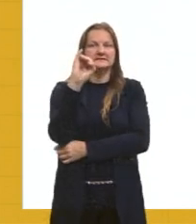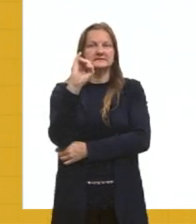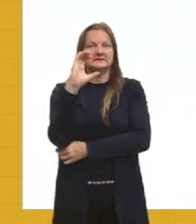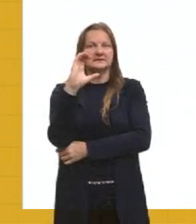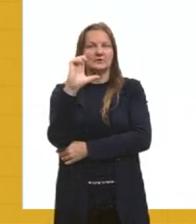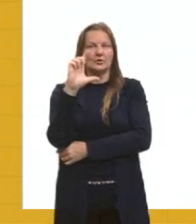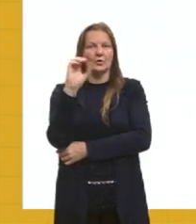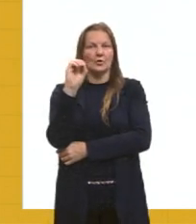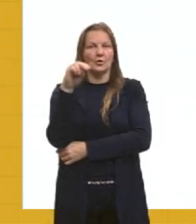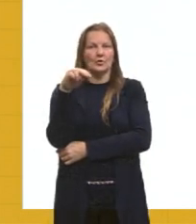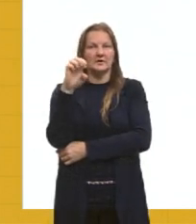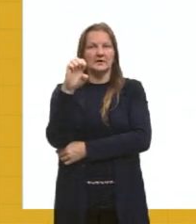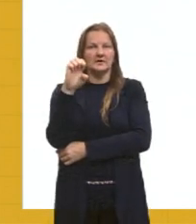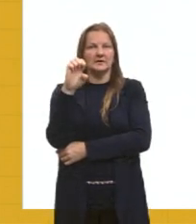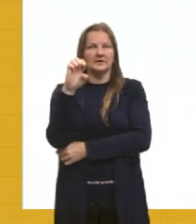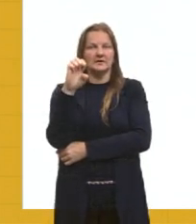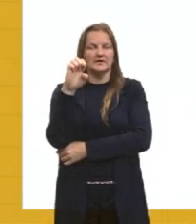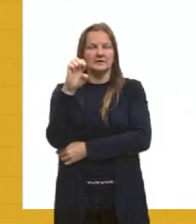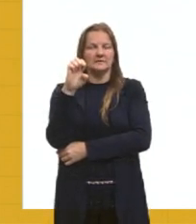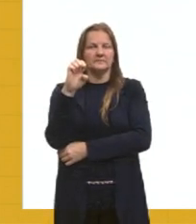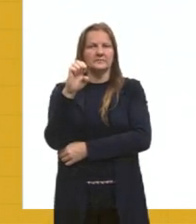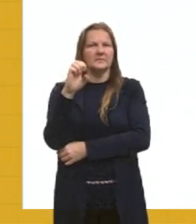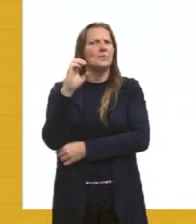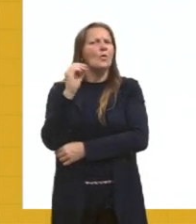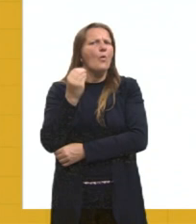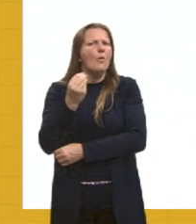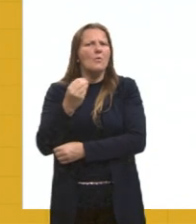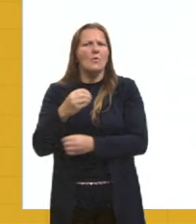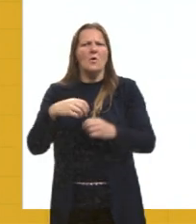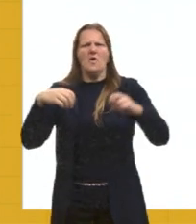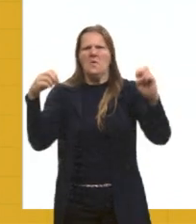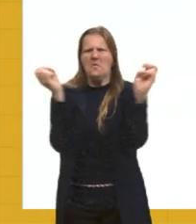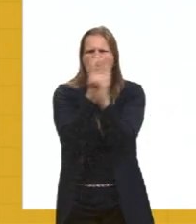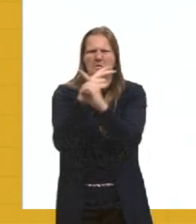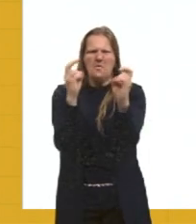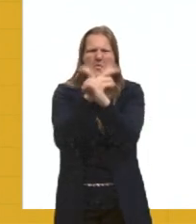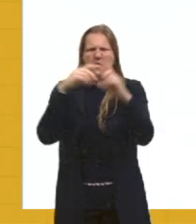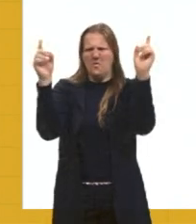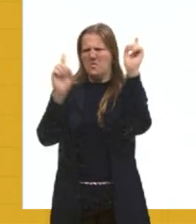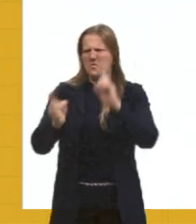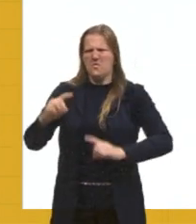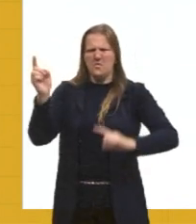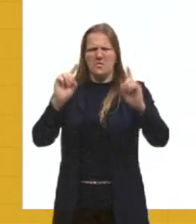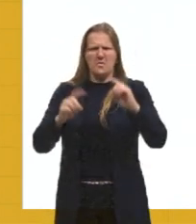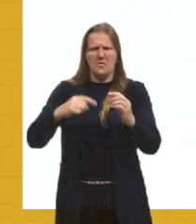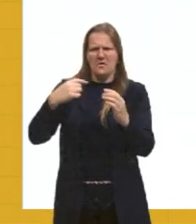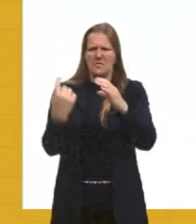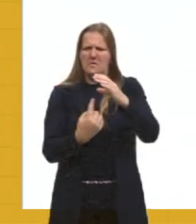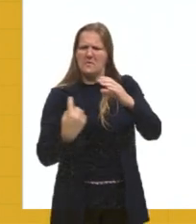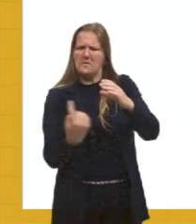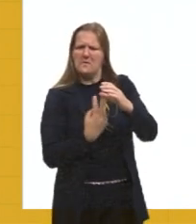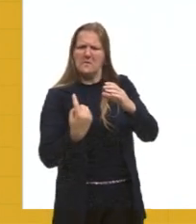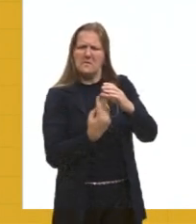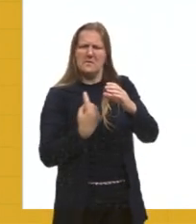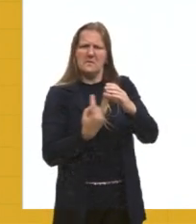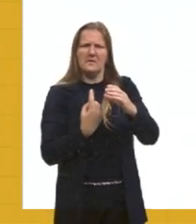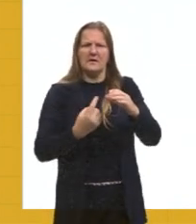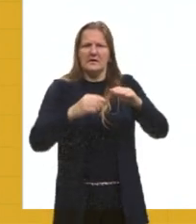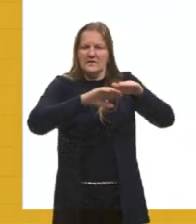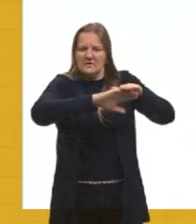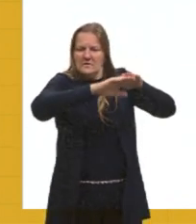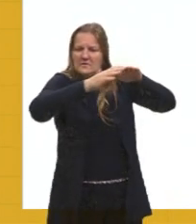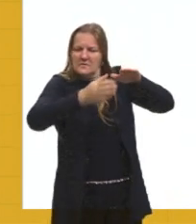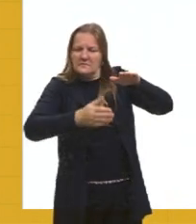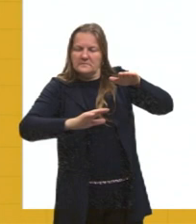ciclone. Ciclone, então, ele é toda essa tempestade tropical, né, e é um centro de baixa pressão, tá, então,